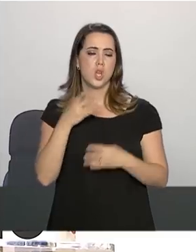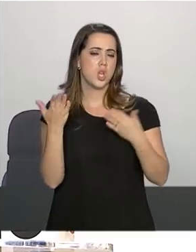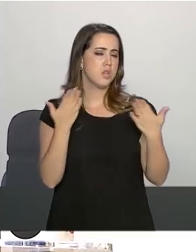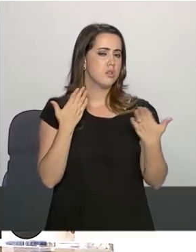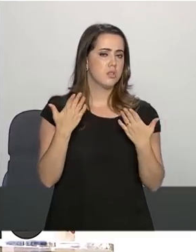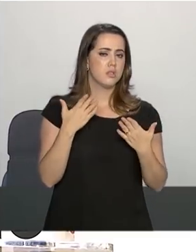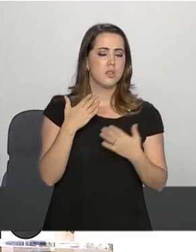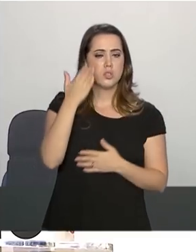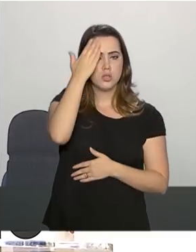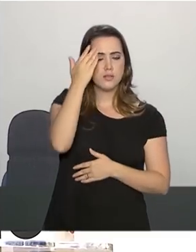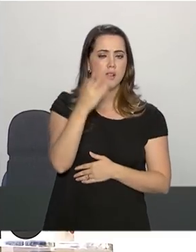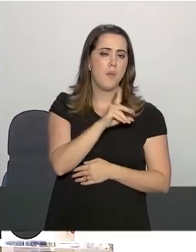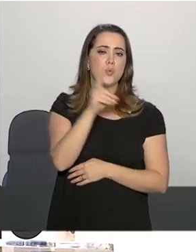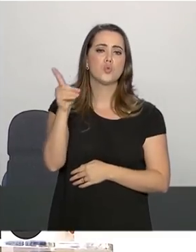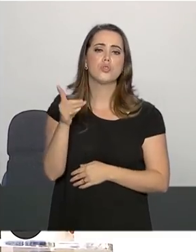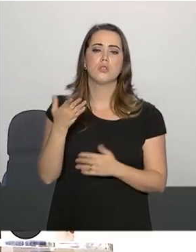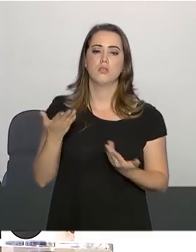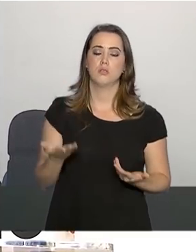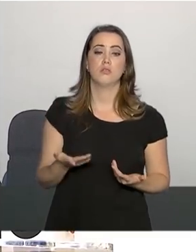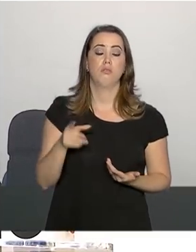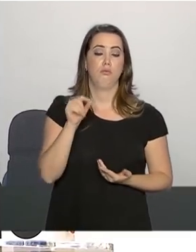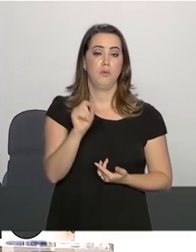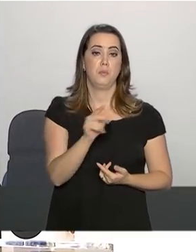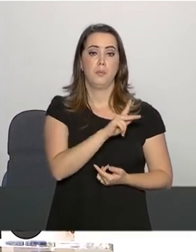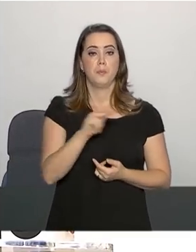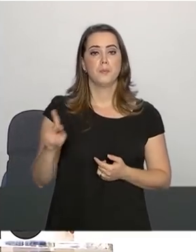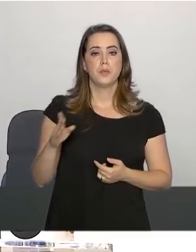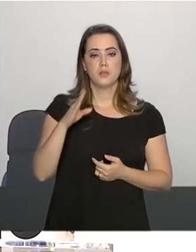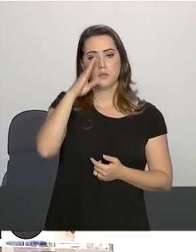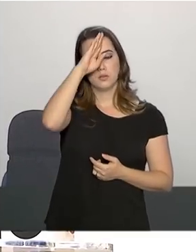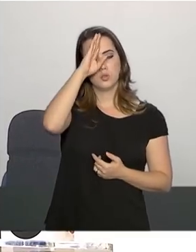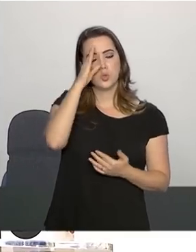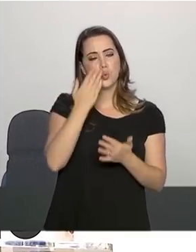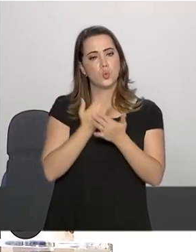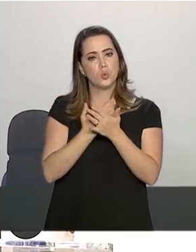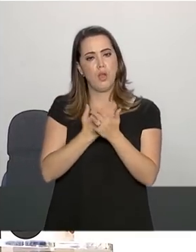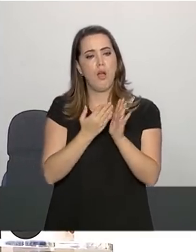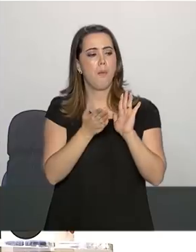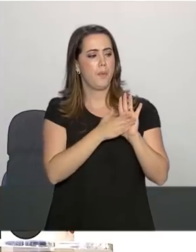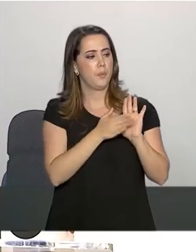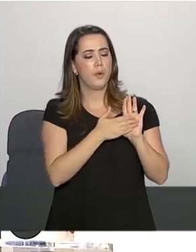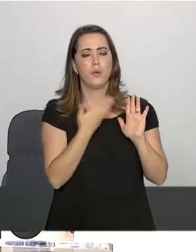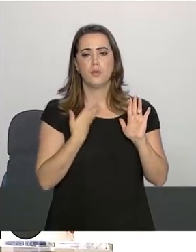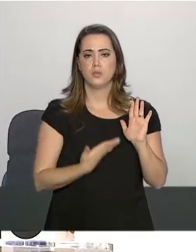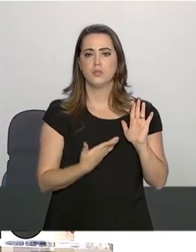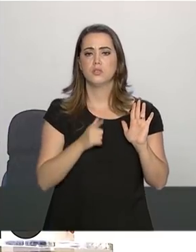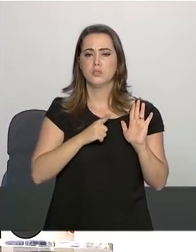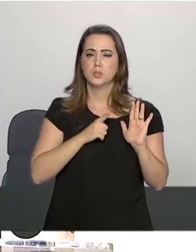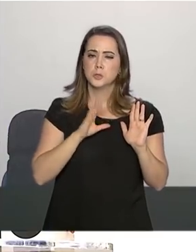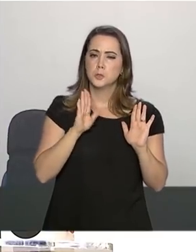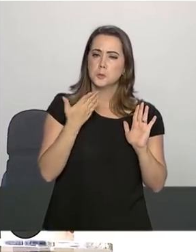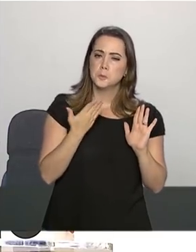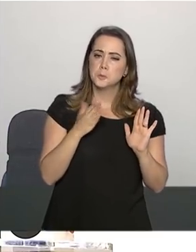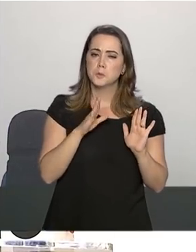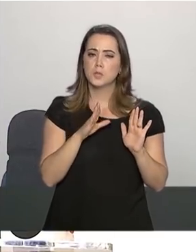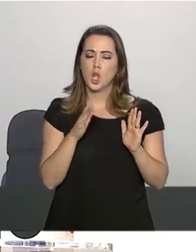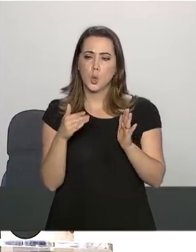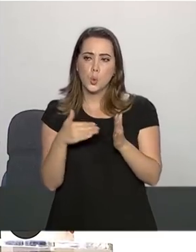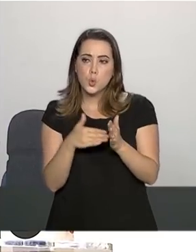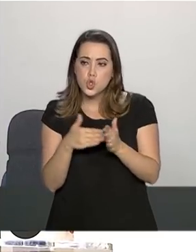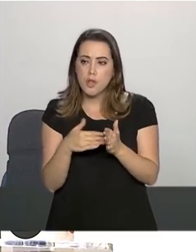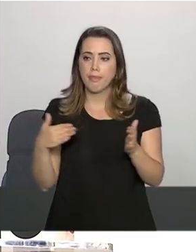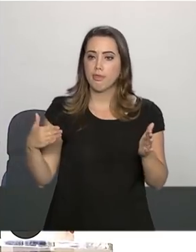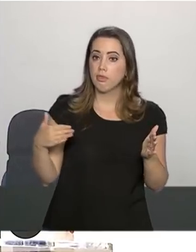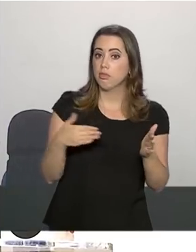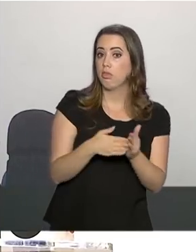data para que isso seja, para que o presidente possa analisar essa proposta? Tem uma data limite que o